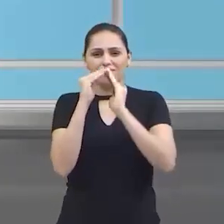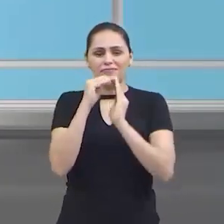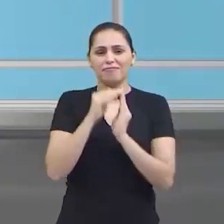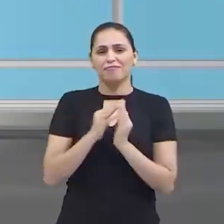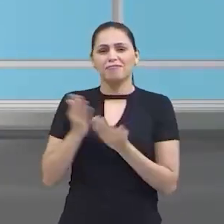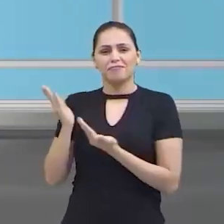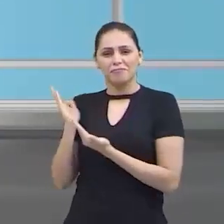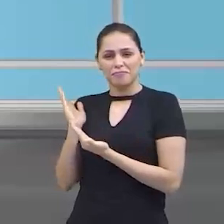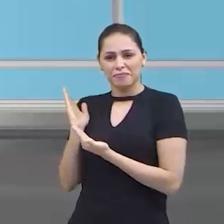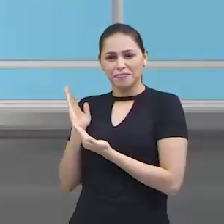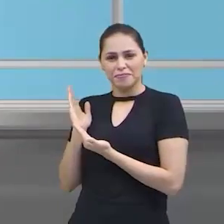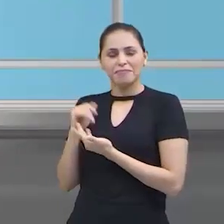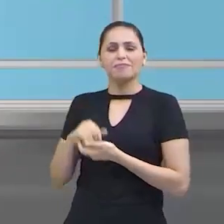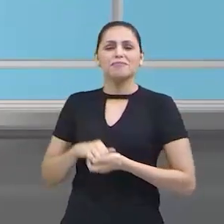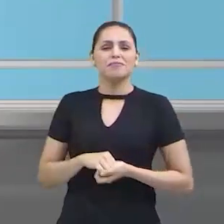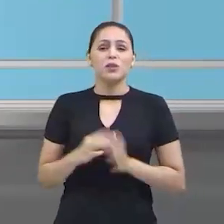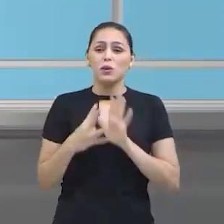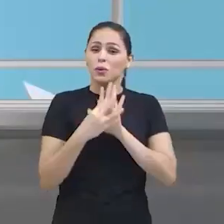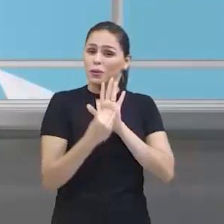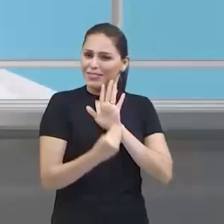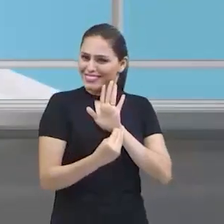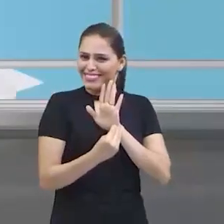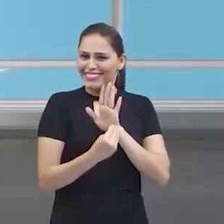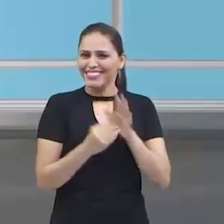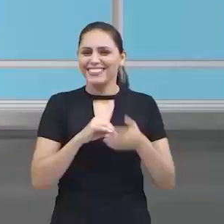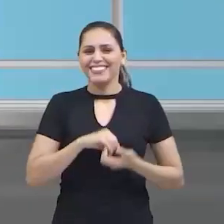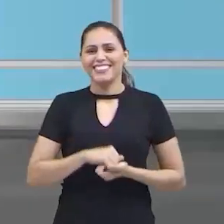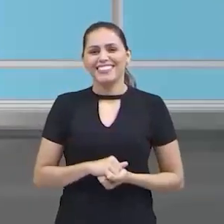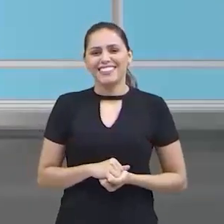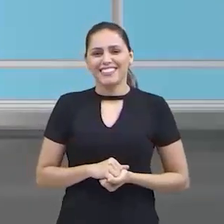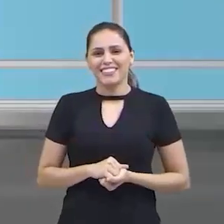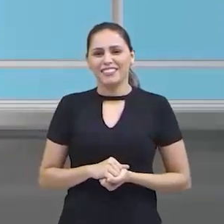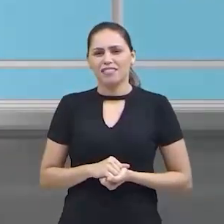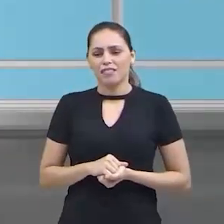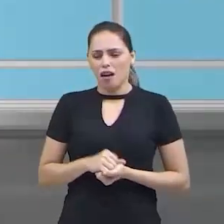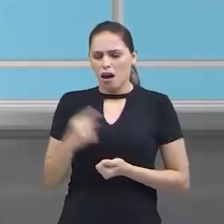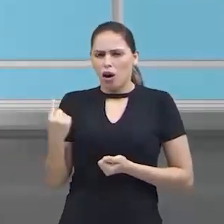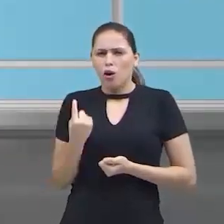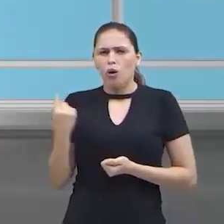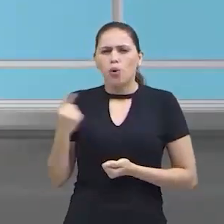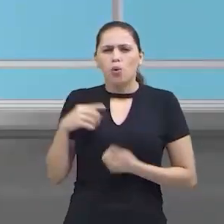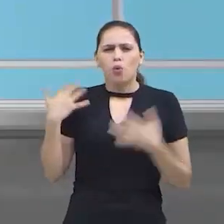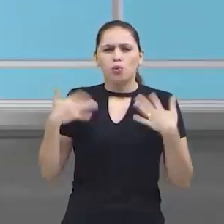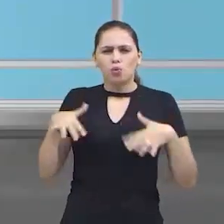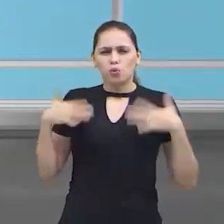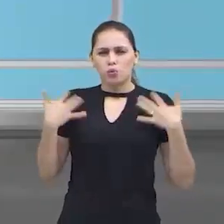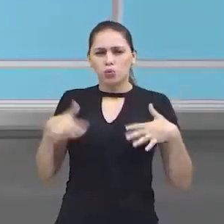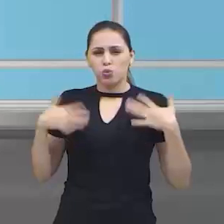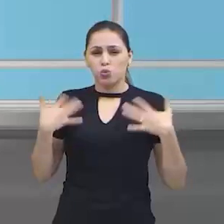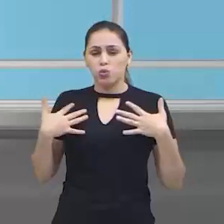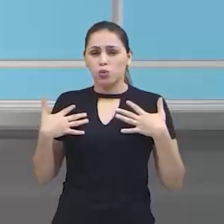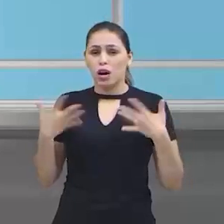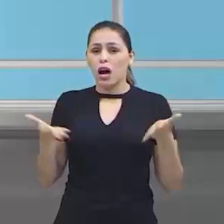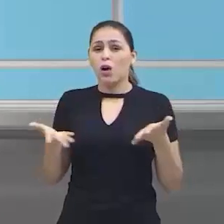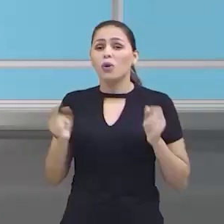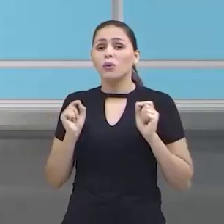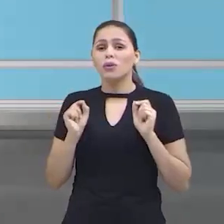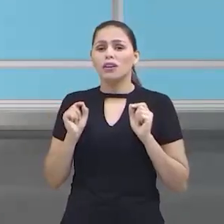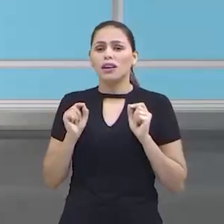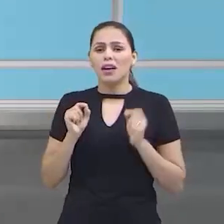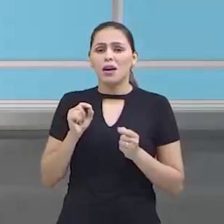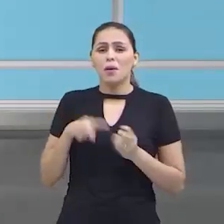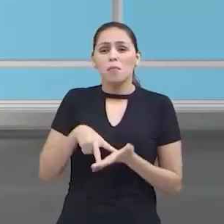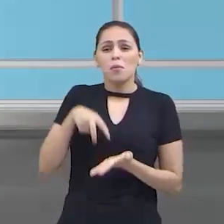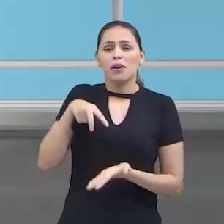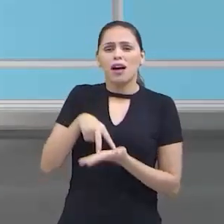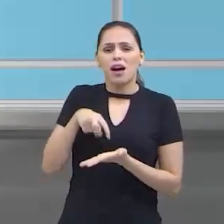Olha só lá embaixo as coisas. Nossa, mas está muito alto. Está muito alto. Vamos fazer o seguinte. Vamos pular dentro dessa